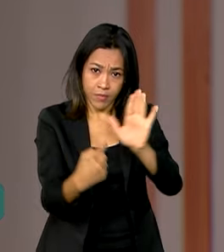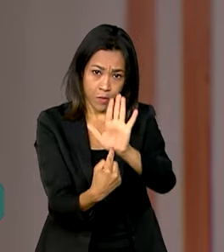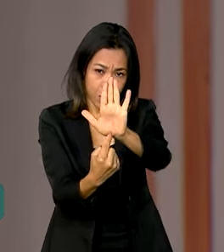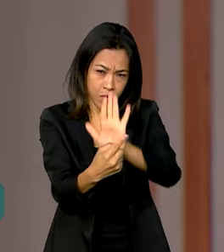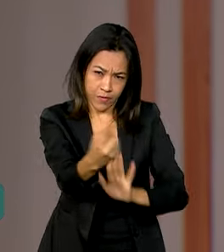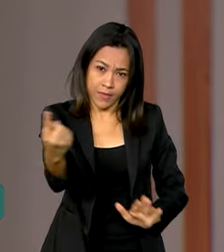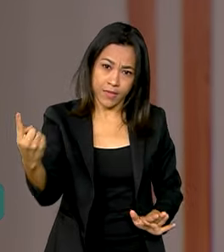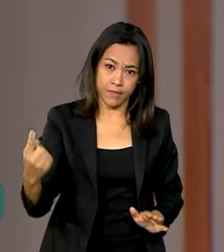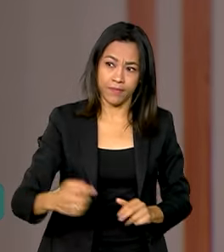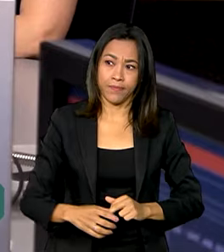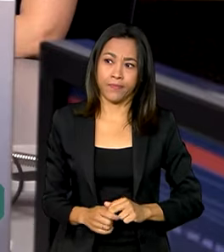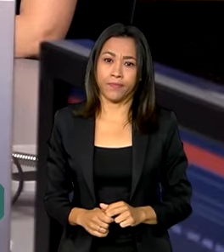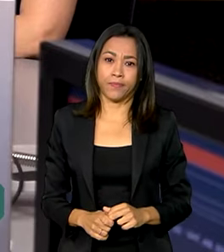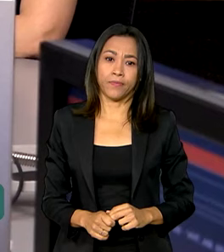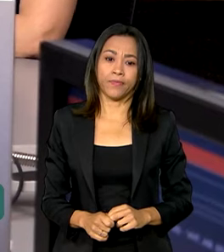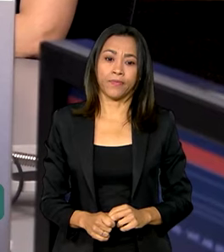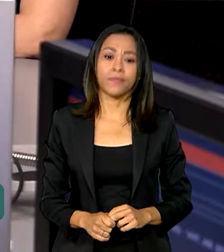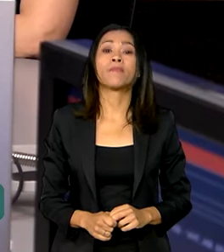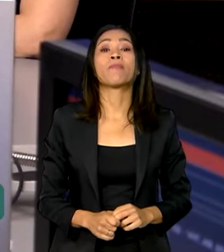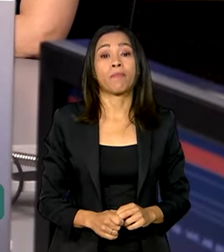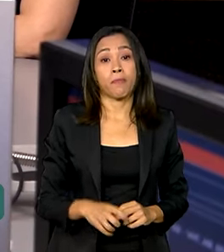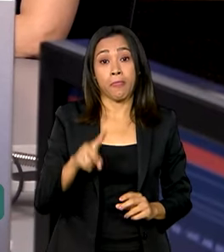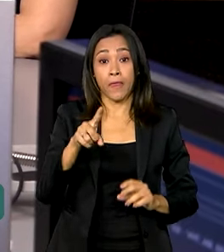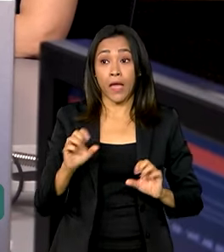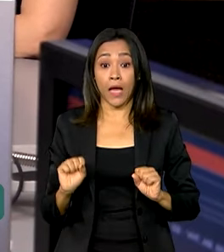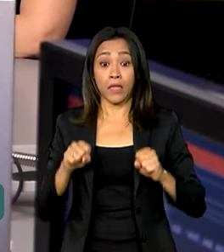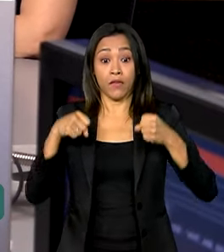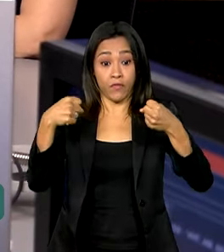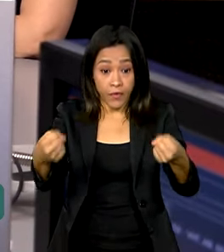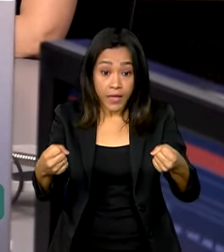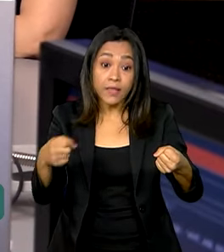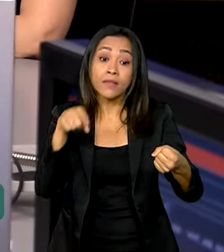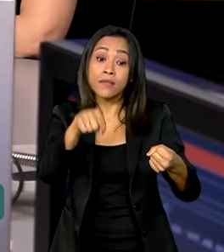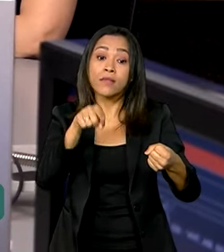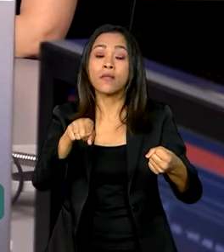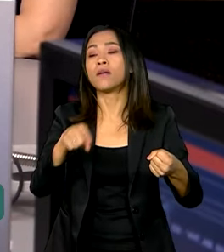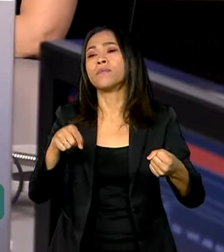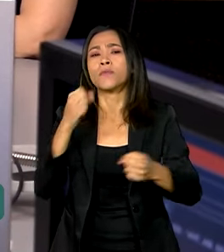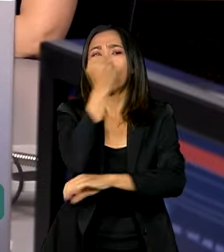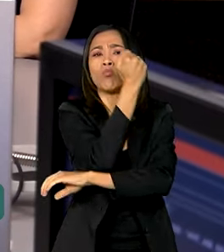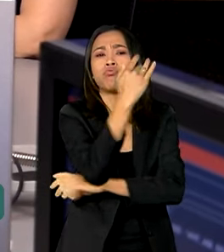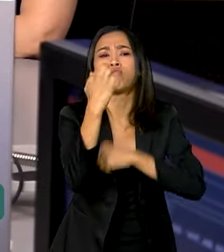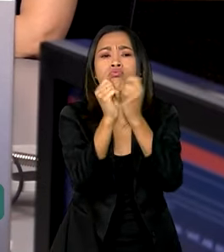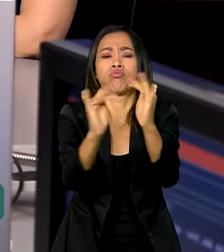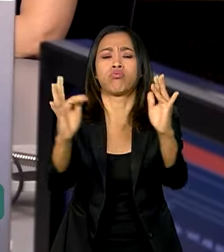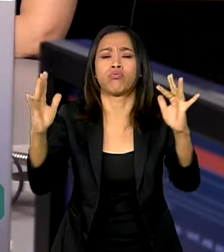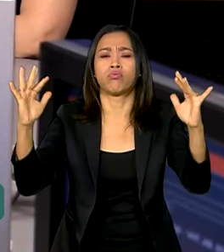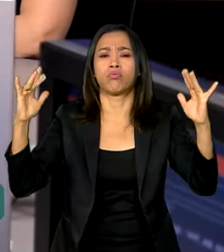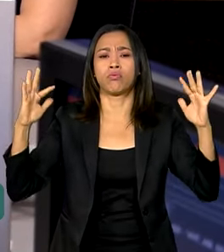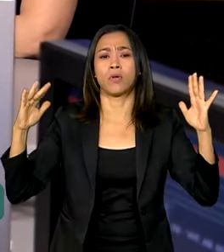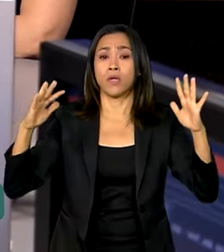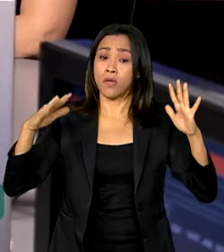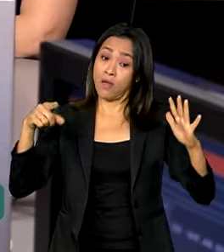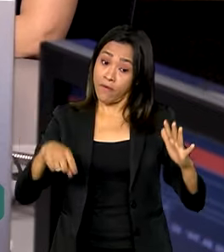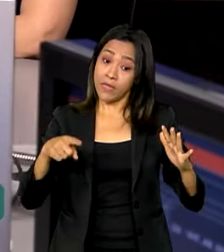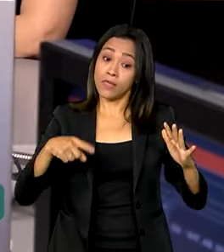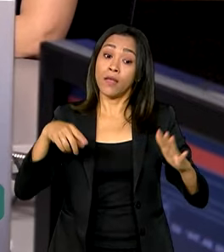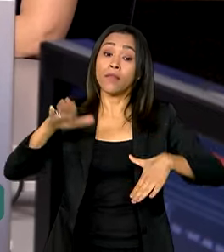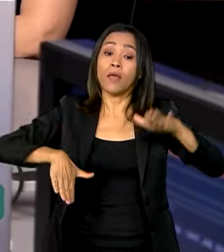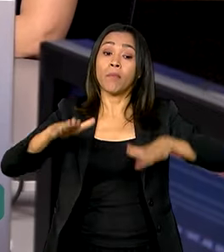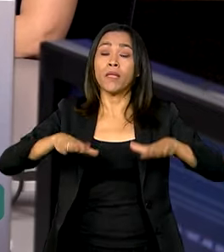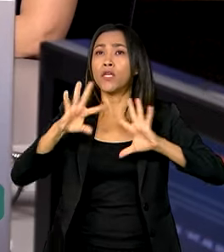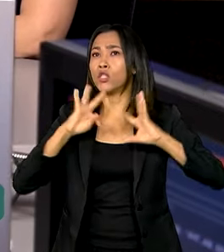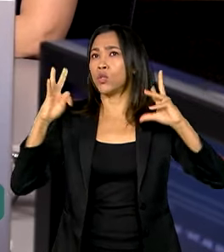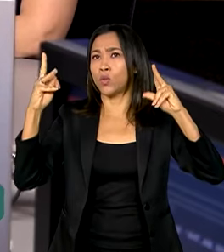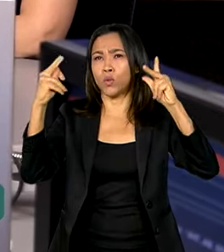programa. Vamos ver. A defesa do meio ambiente, ela cada vez mais exige de todos nós, de todas as instituições do